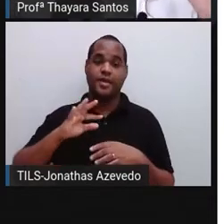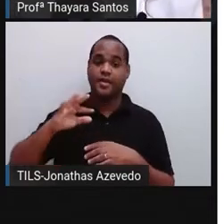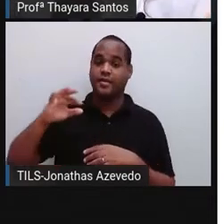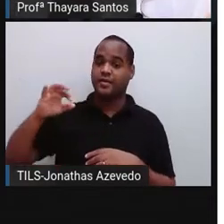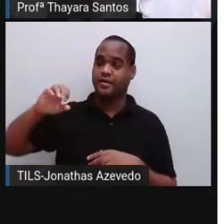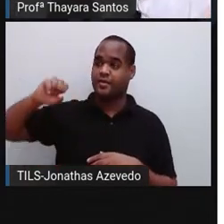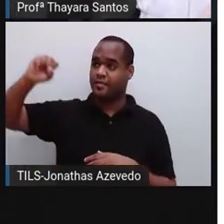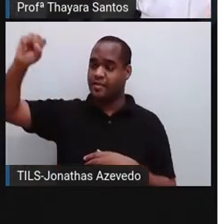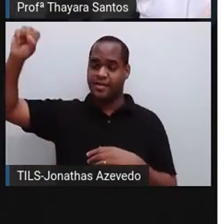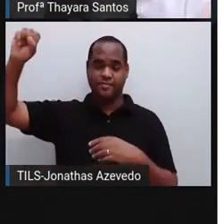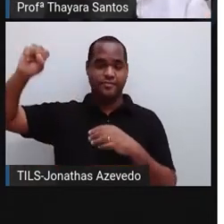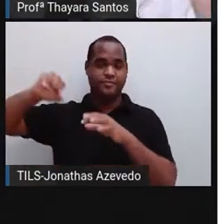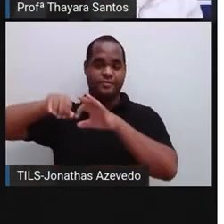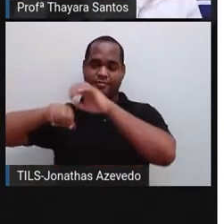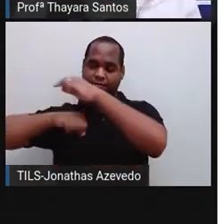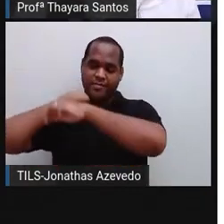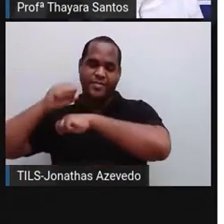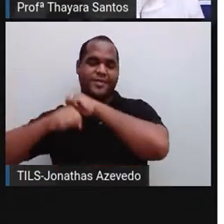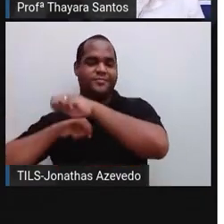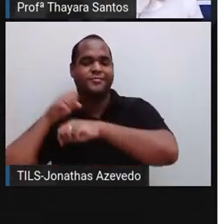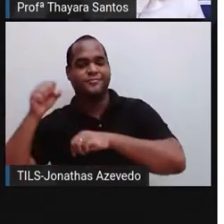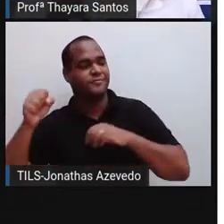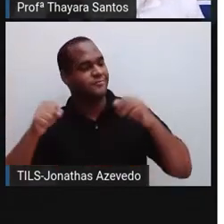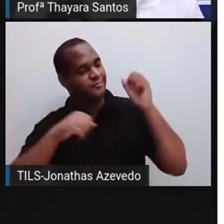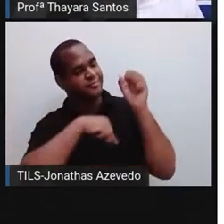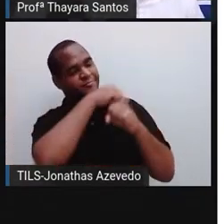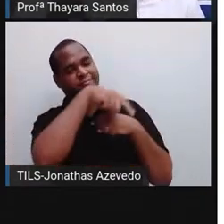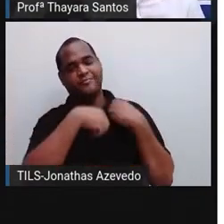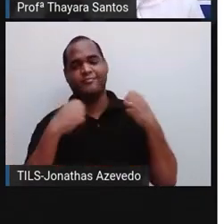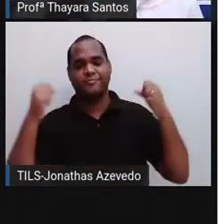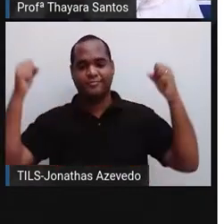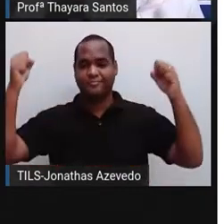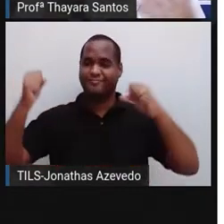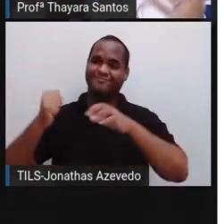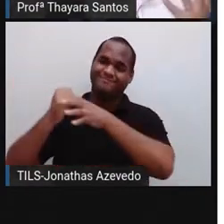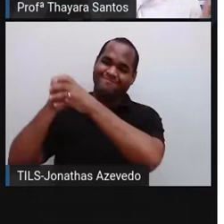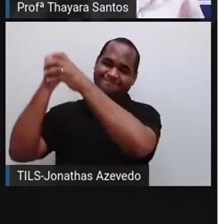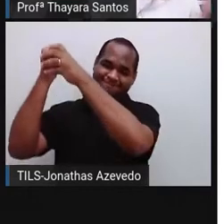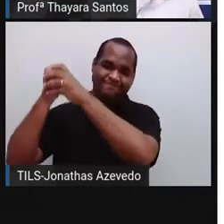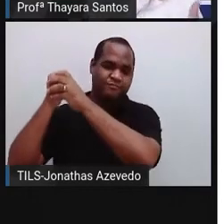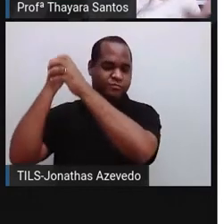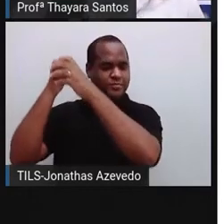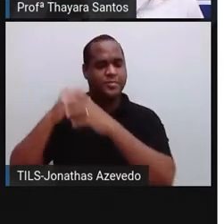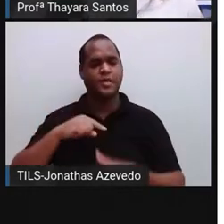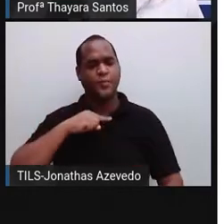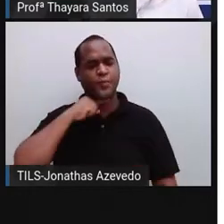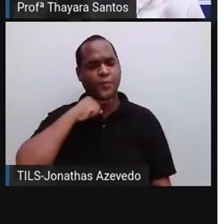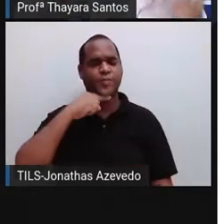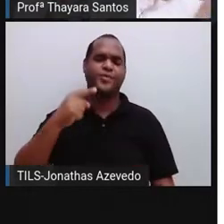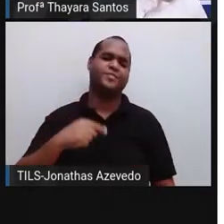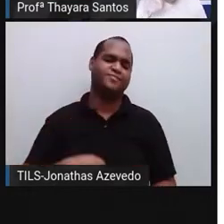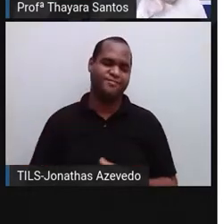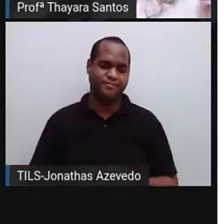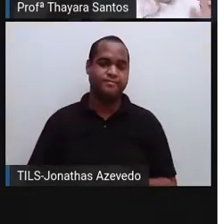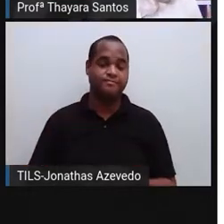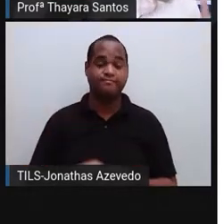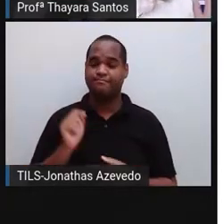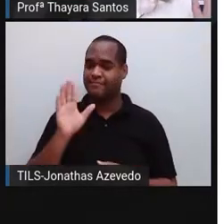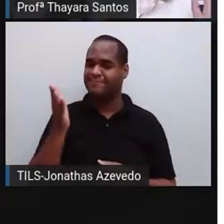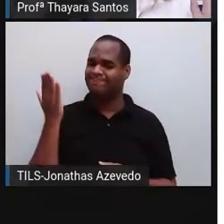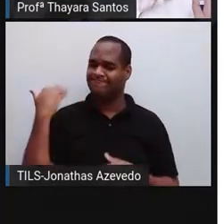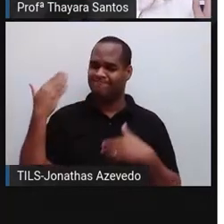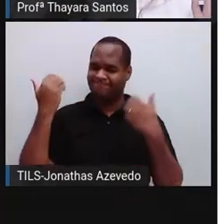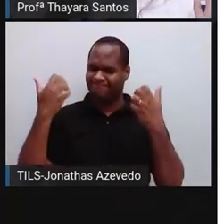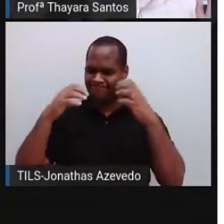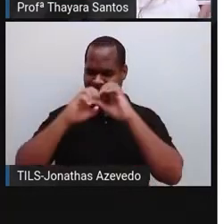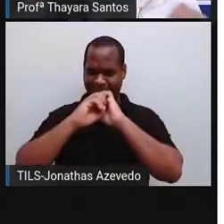no nosso braço, e ficar pendurado, porque a gente não vai crescer. Isso é claro, muito claro hoje, só que naquela época não era